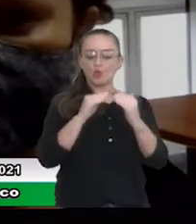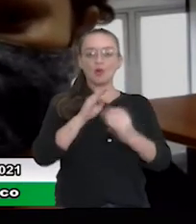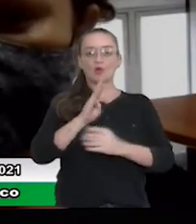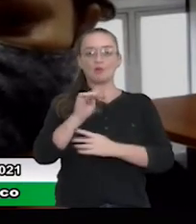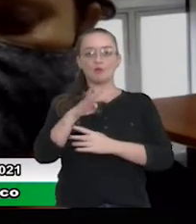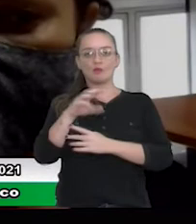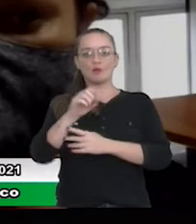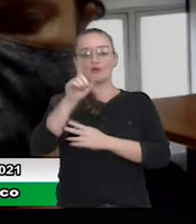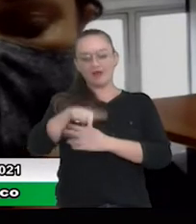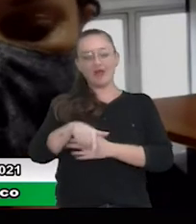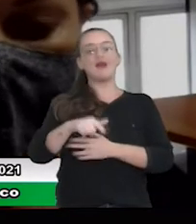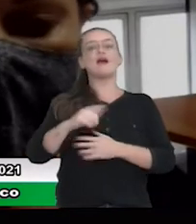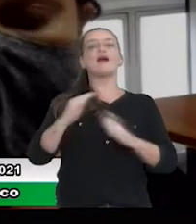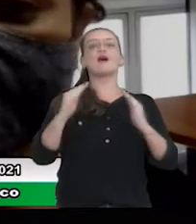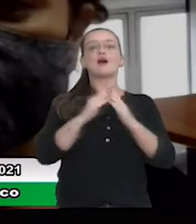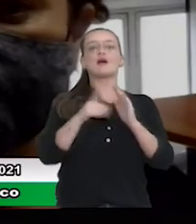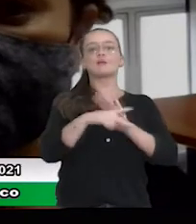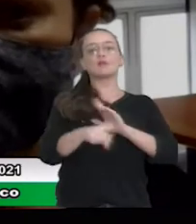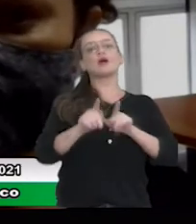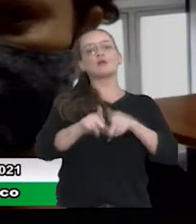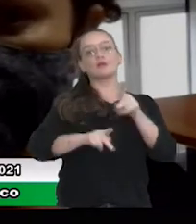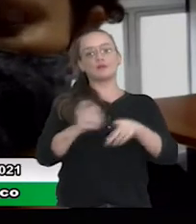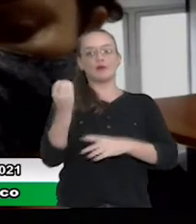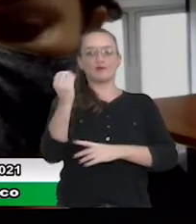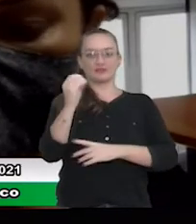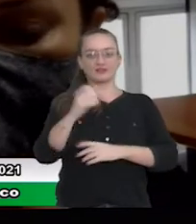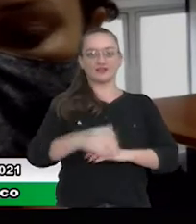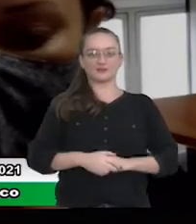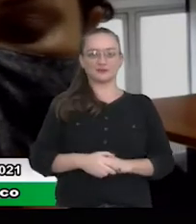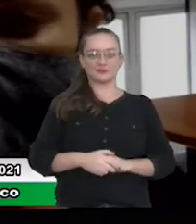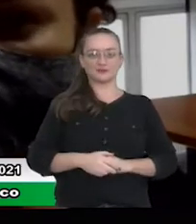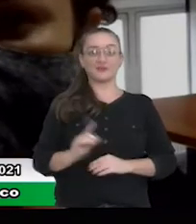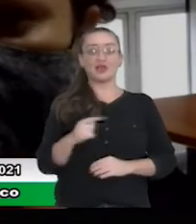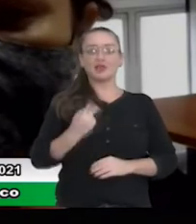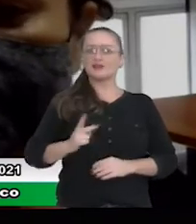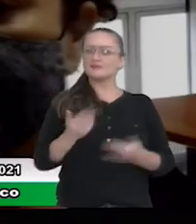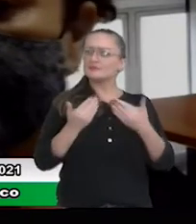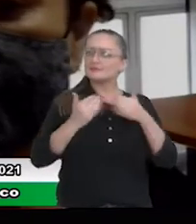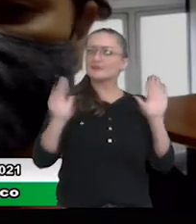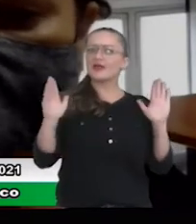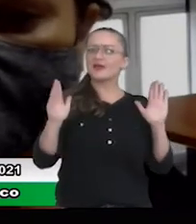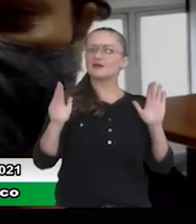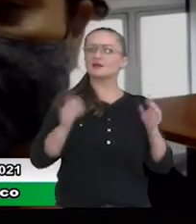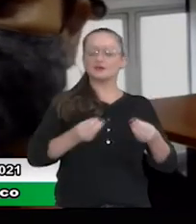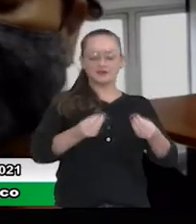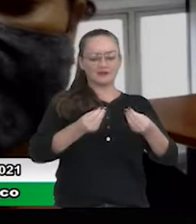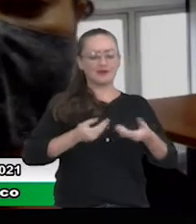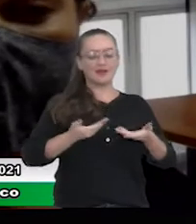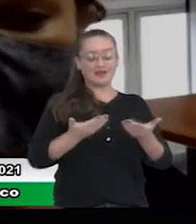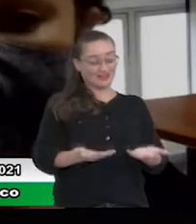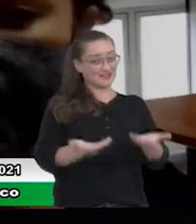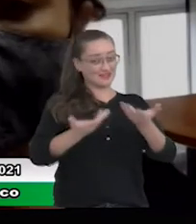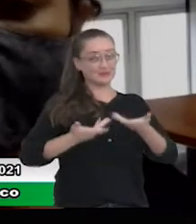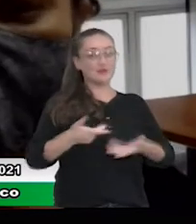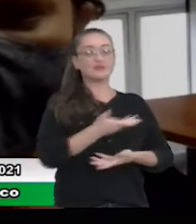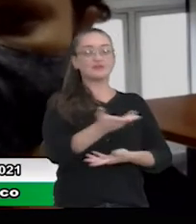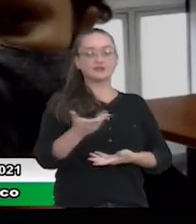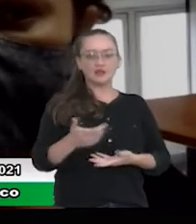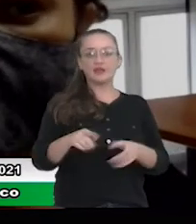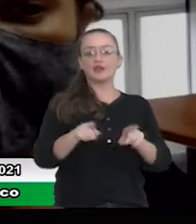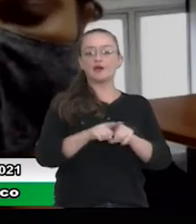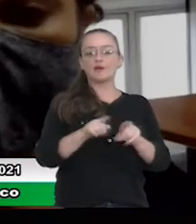Casa do Povo de Osasco, e a gente sempre está aberto aqui a receber vocês por e-mail,